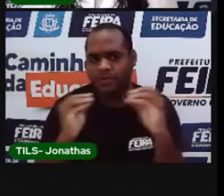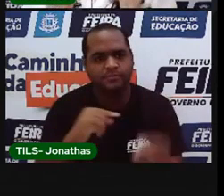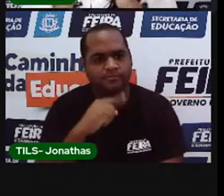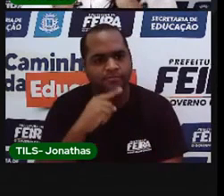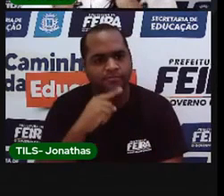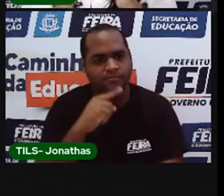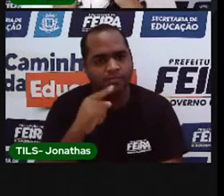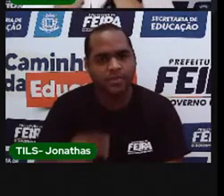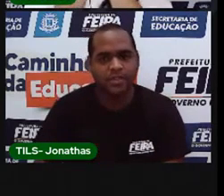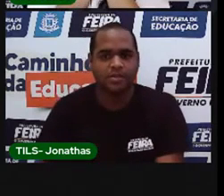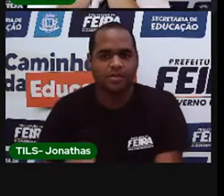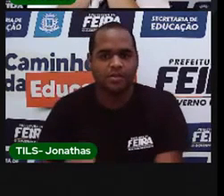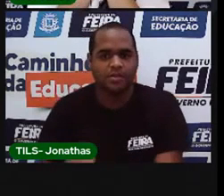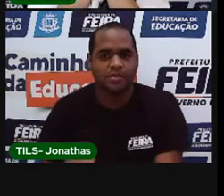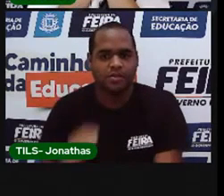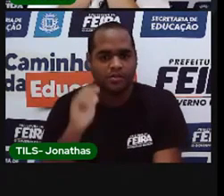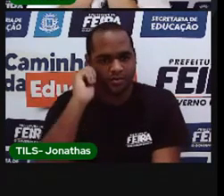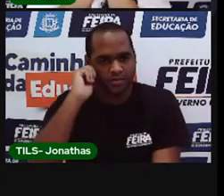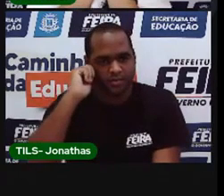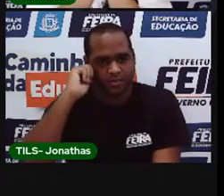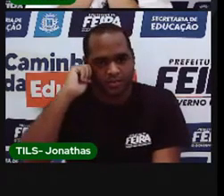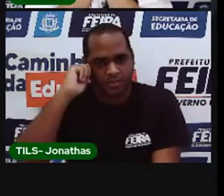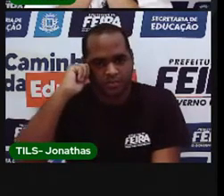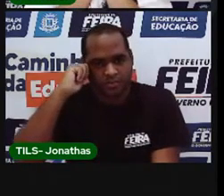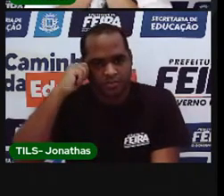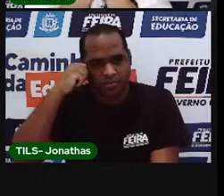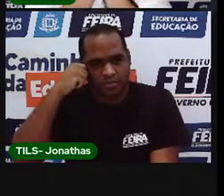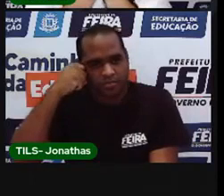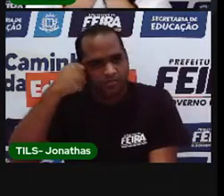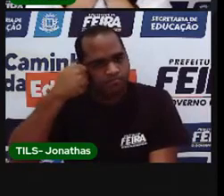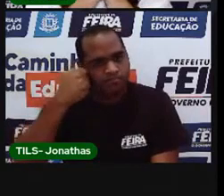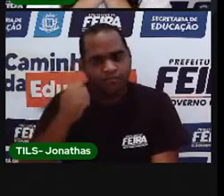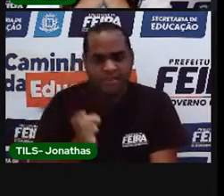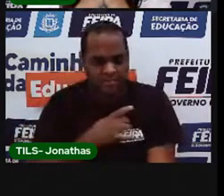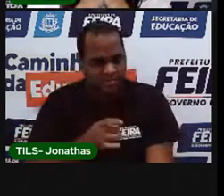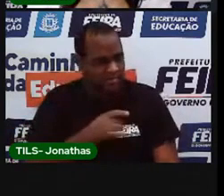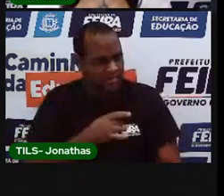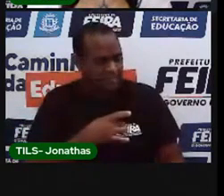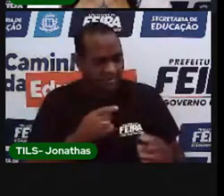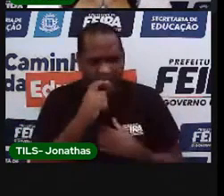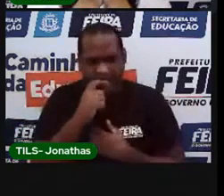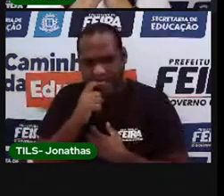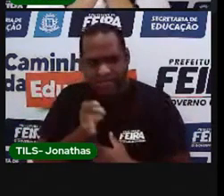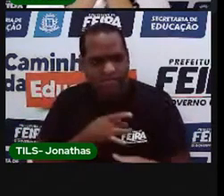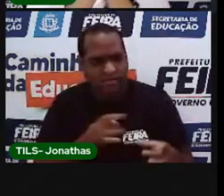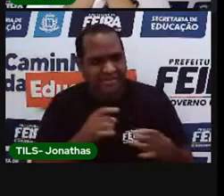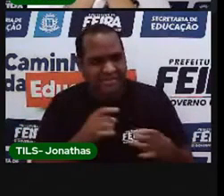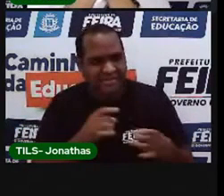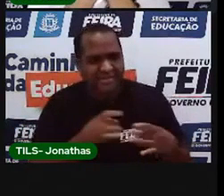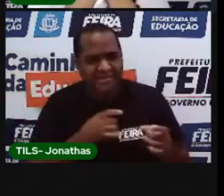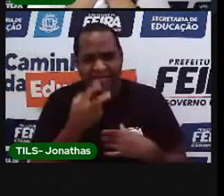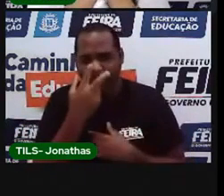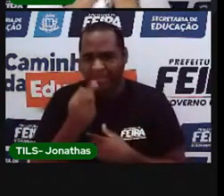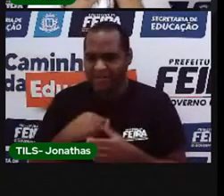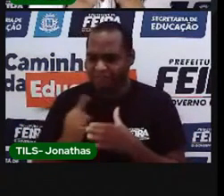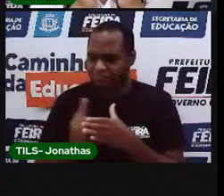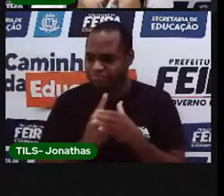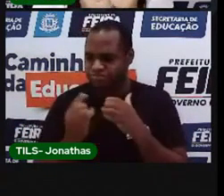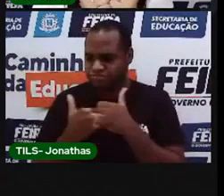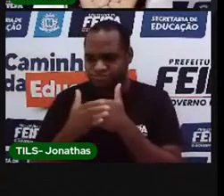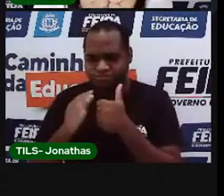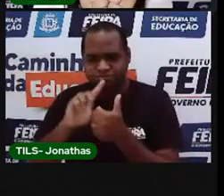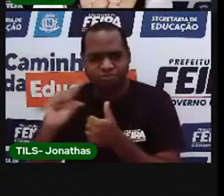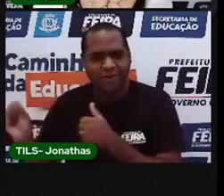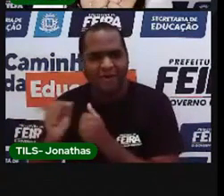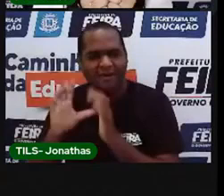O prego. O medo. É o covarde. Se esconde e foge como